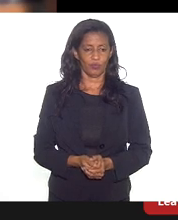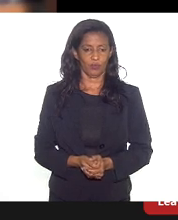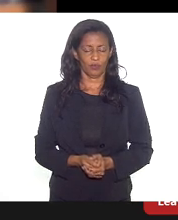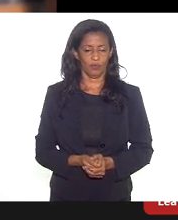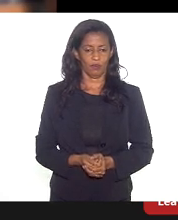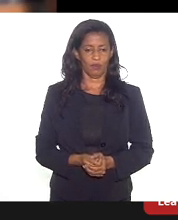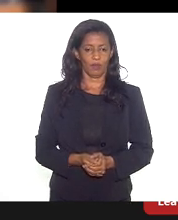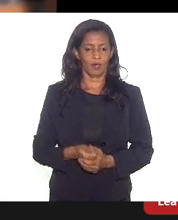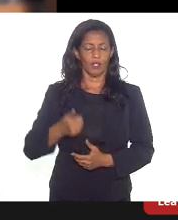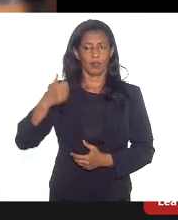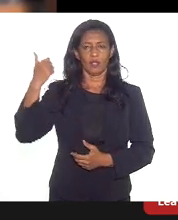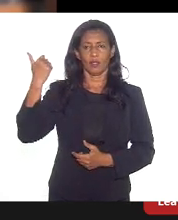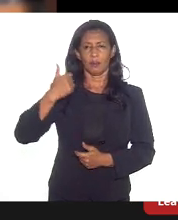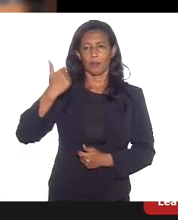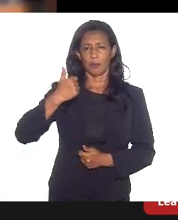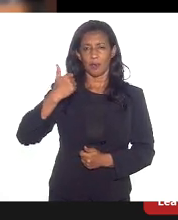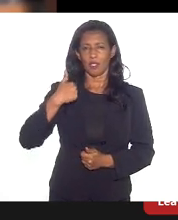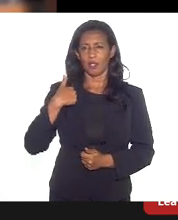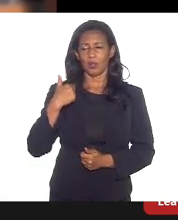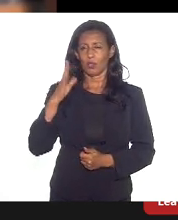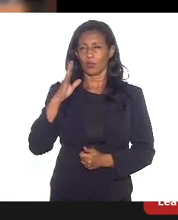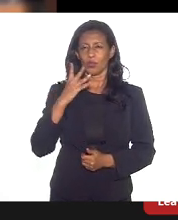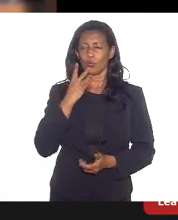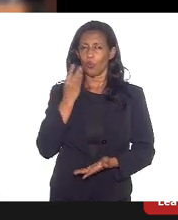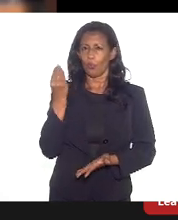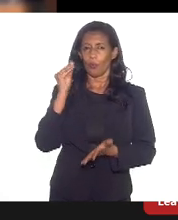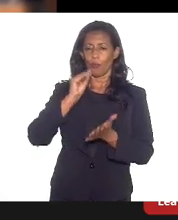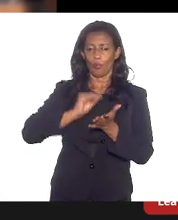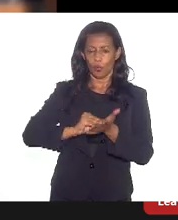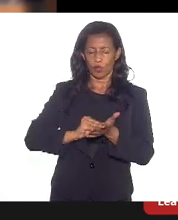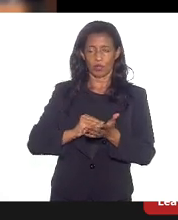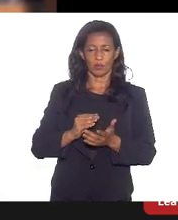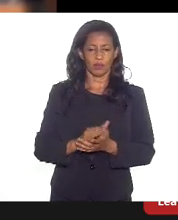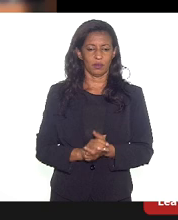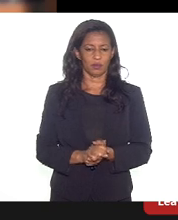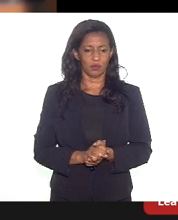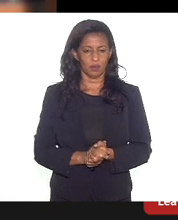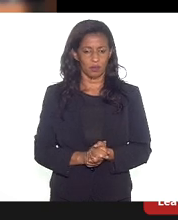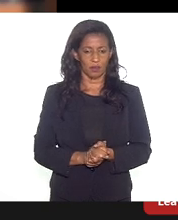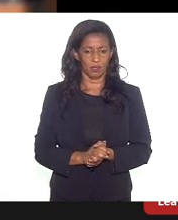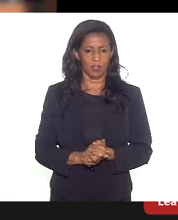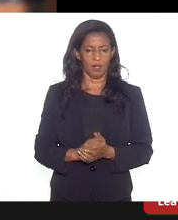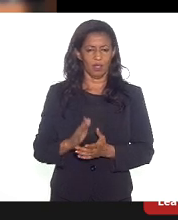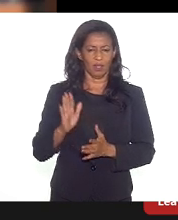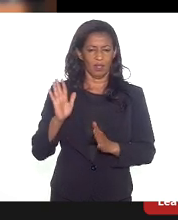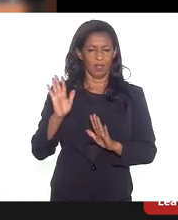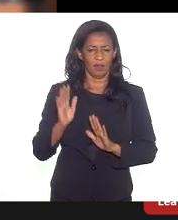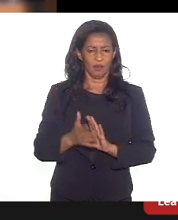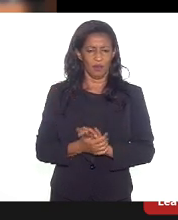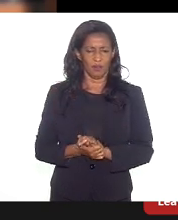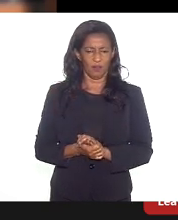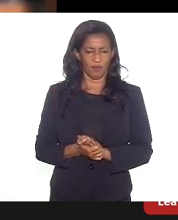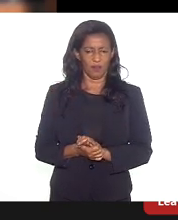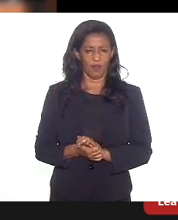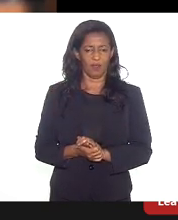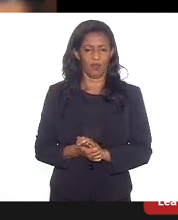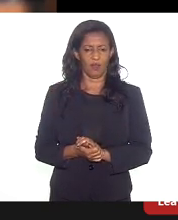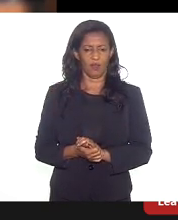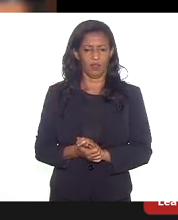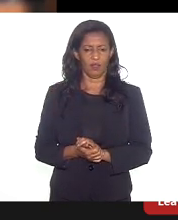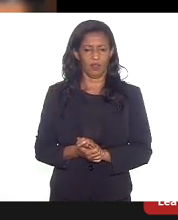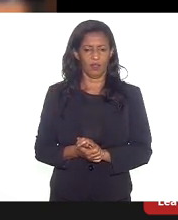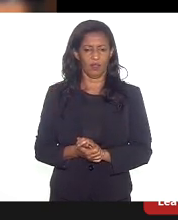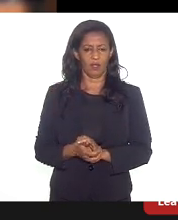eu não vou perguntar, eu estou colocando algumas coisas, como a gente fala na educação também, nós temos vários técnicos, eu sou oriundo do Senai,